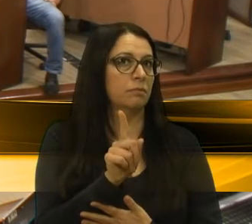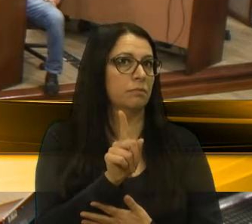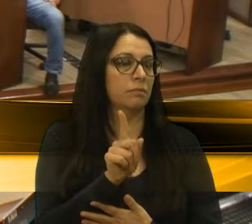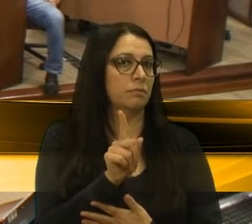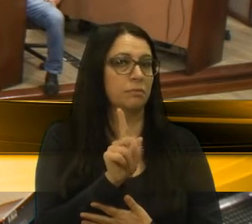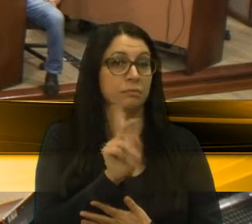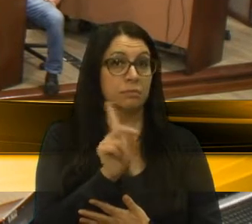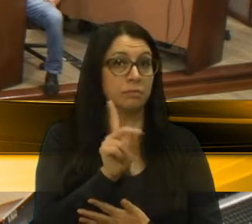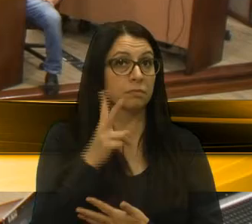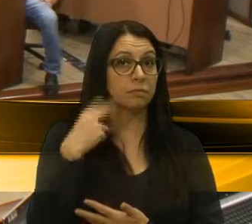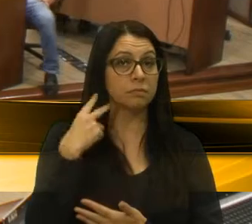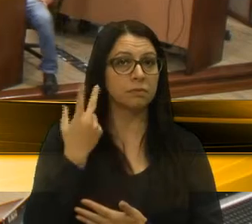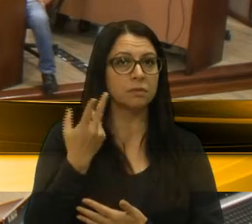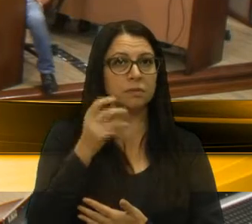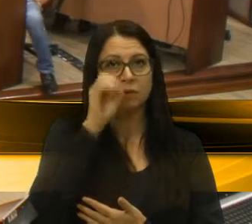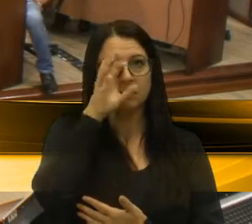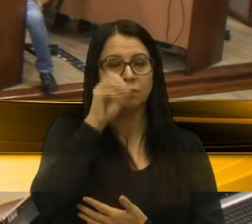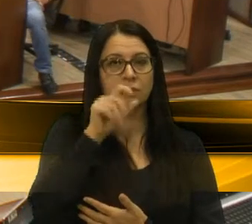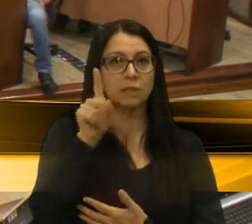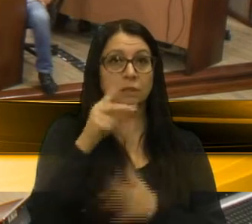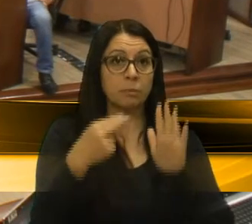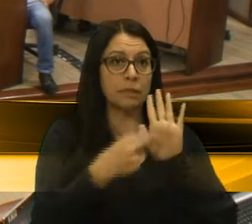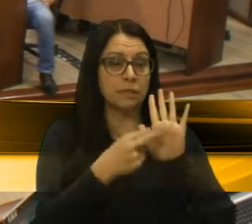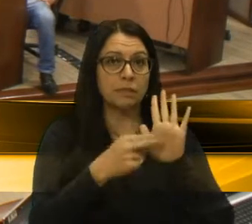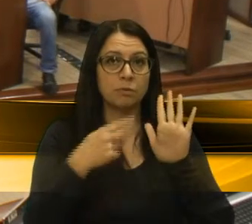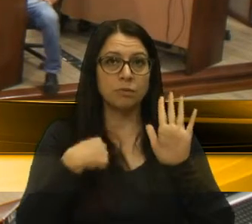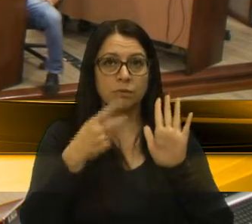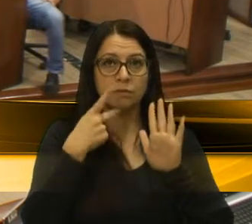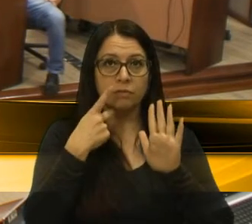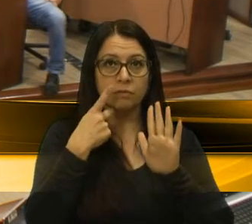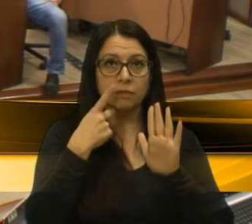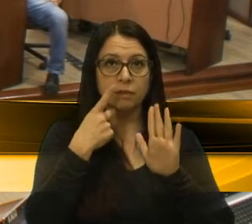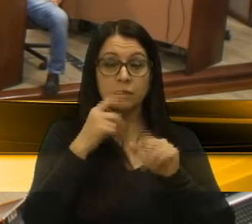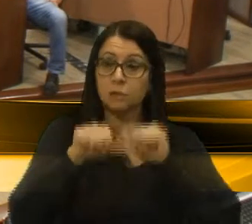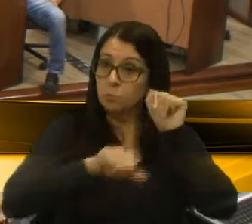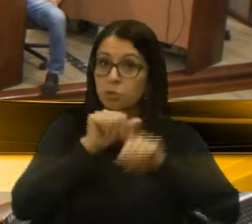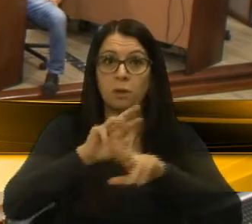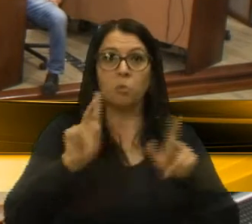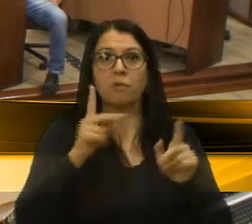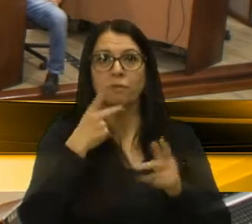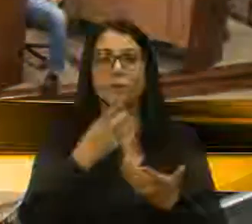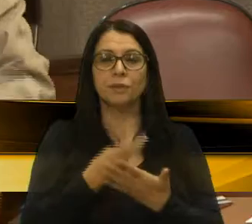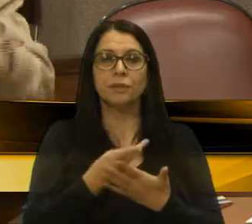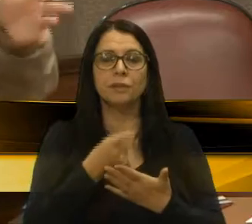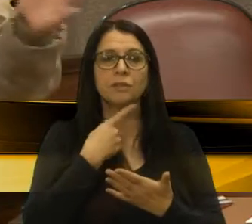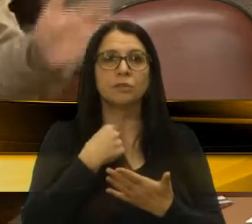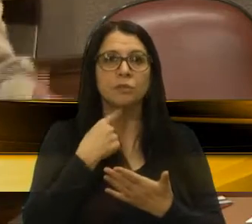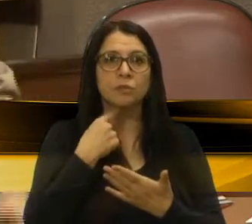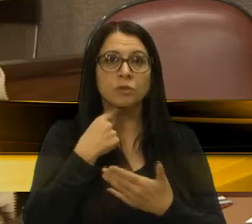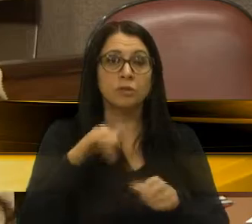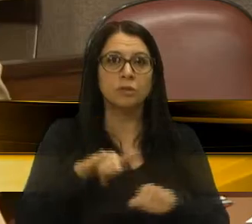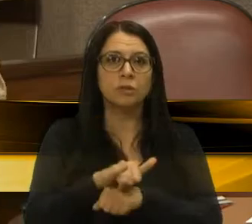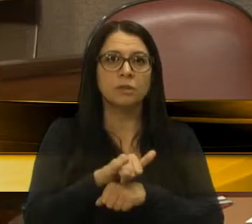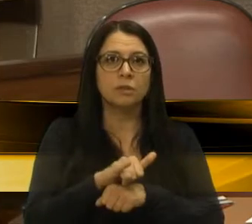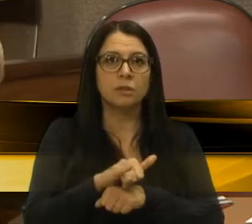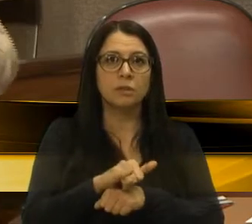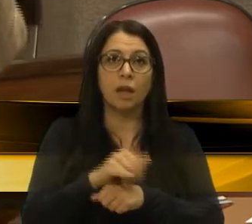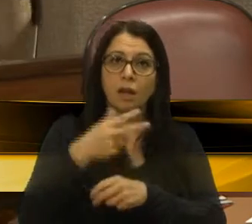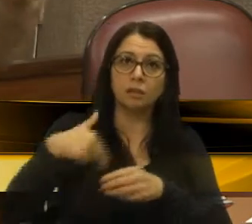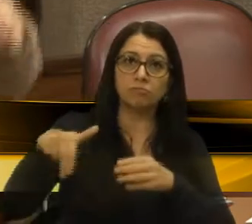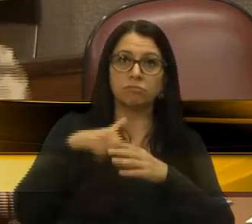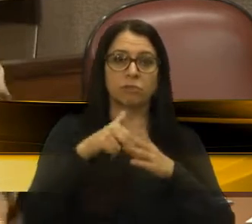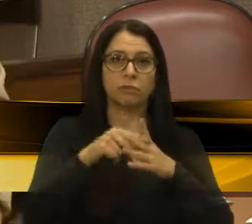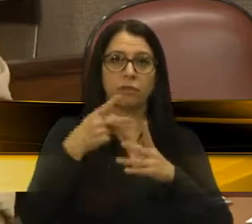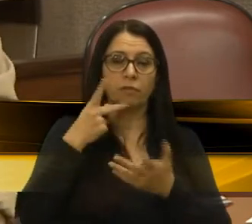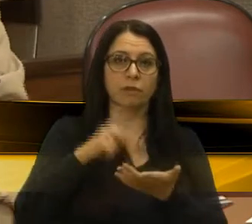Não, vereador, é porque o vereador Fiúza, não presta atenção nas minhas falas e daí ele quer retorcer, porque ele que gosta de ludibriar em cima de um palco e não eu,